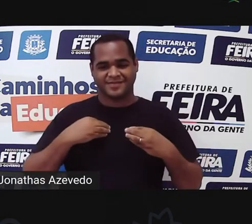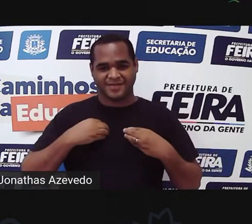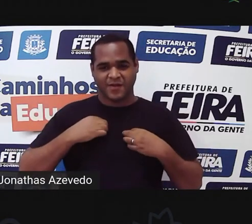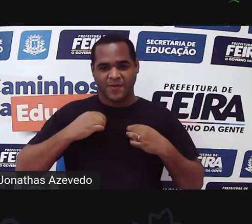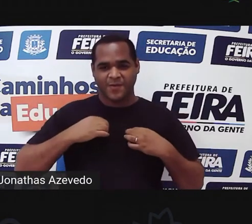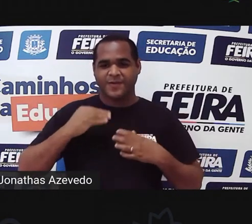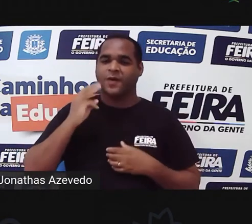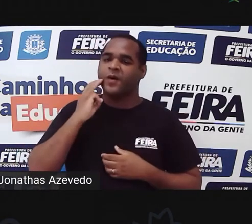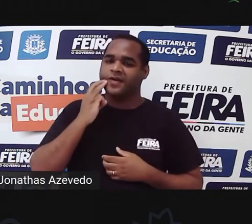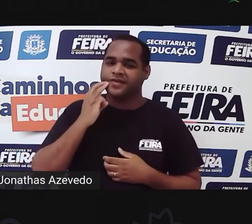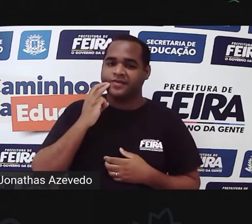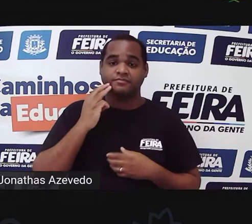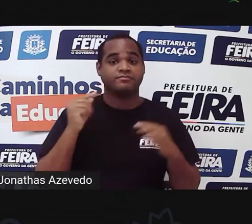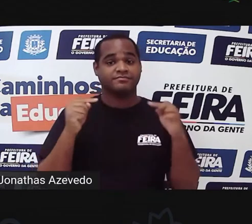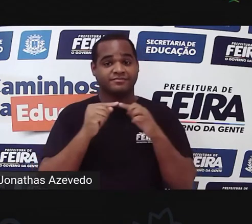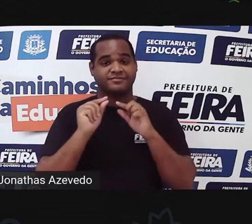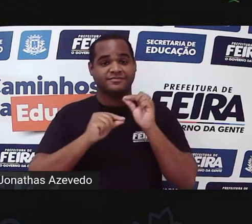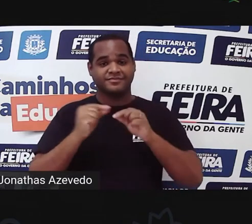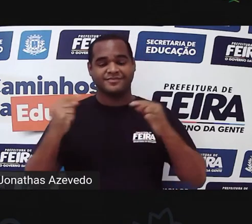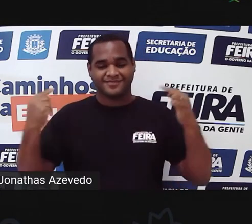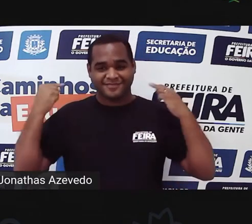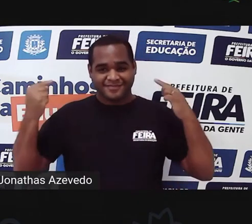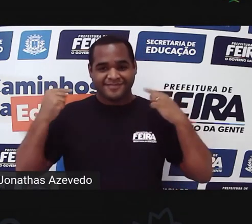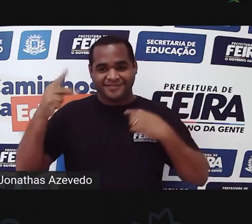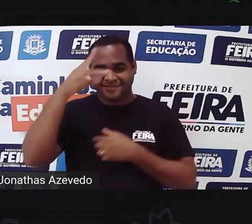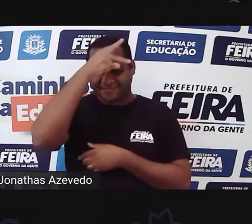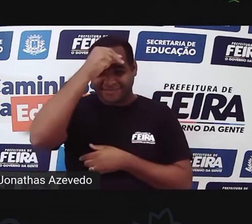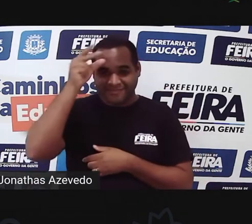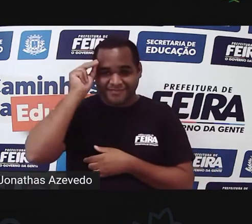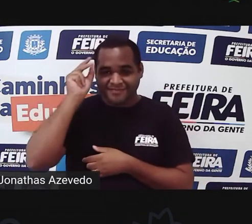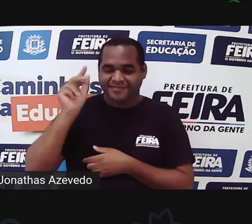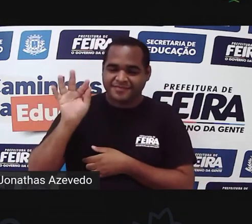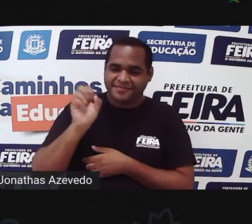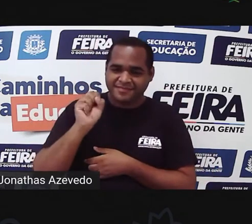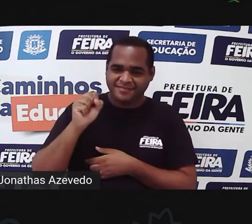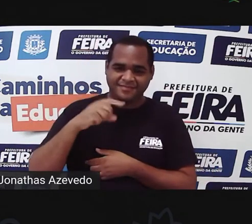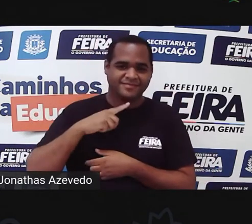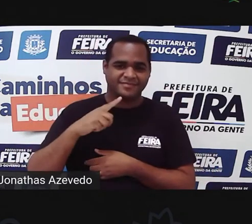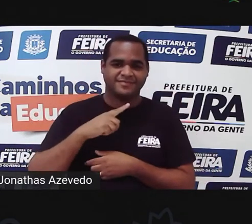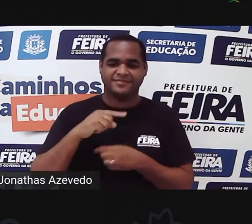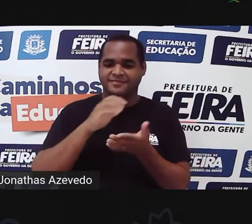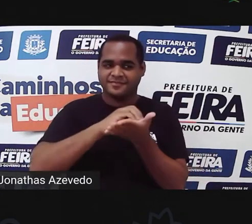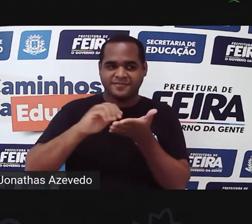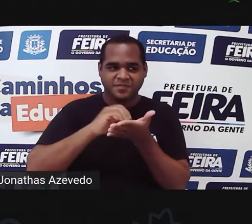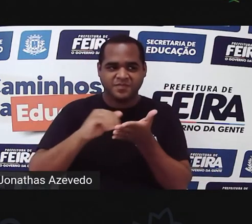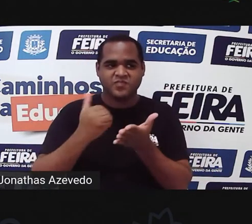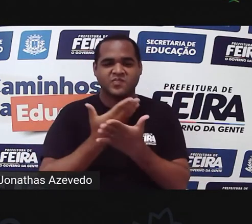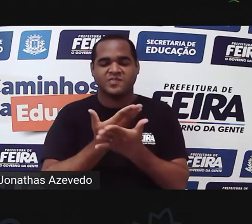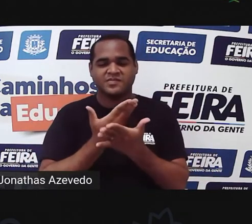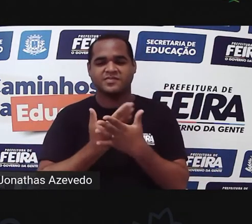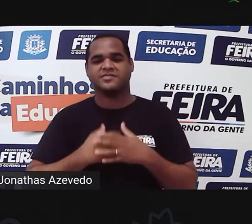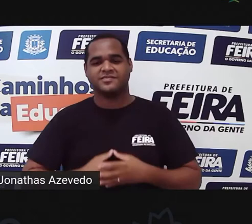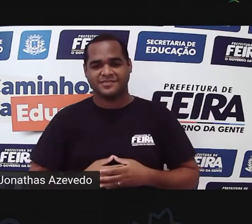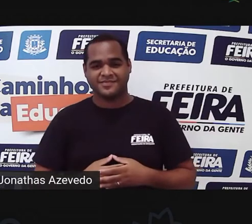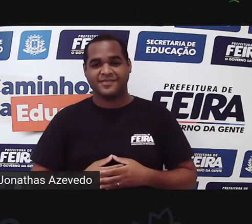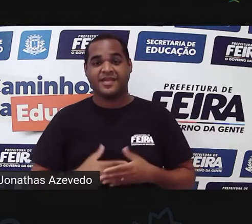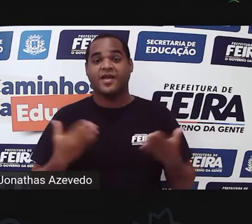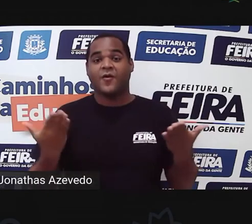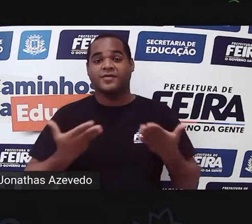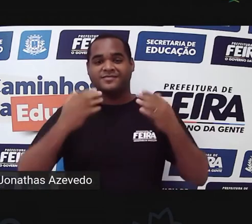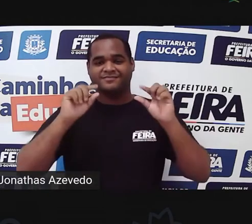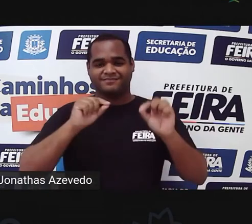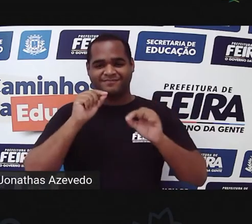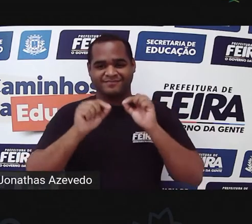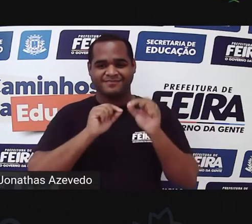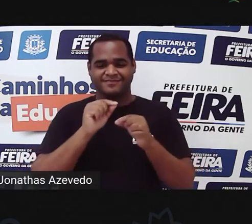neon. Aqui atrás de mim está a logo da Prefeitura Municipal de Feira de Santana e da Secretaria Municipal de Educação. E hoje, na